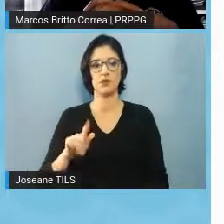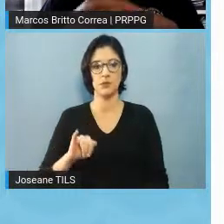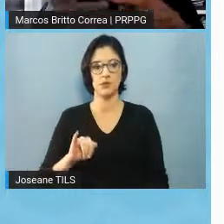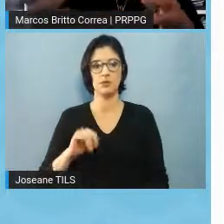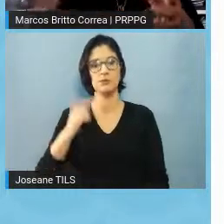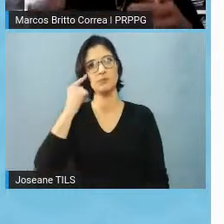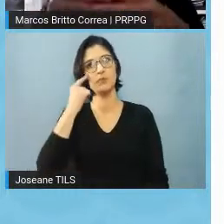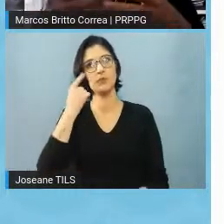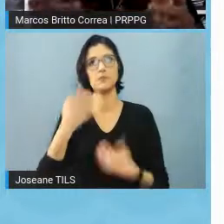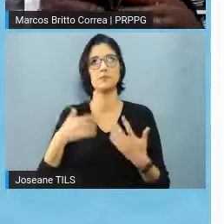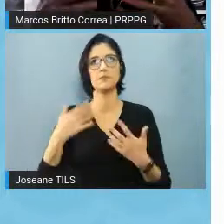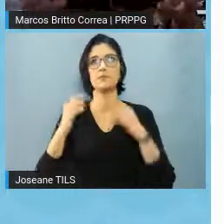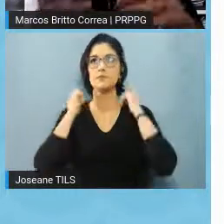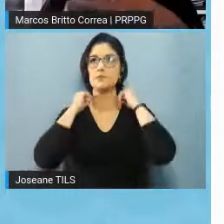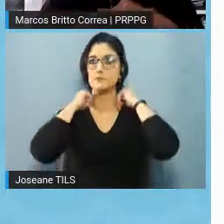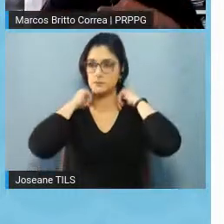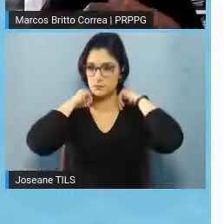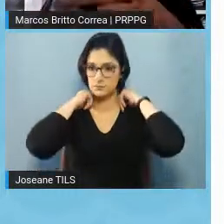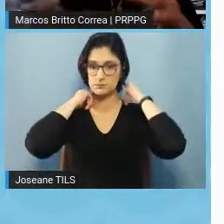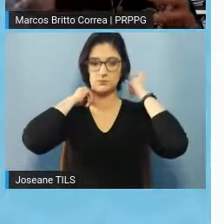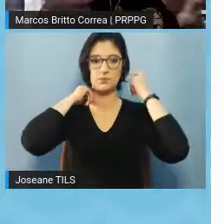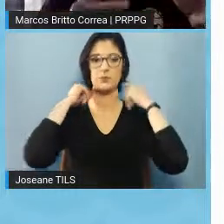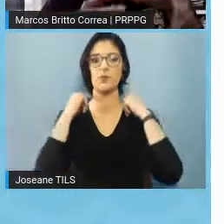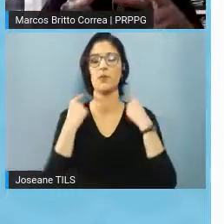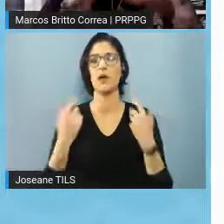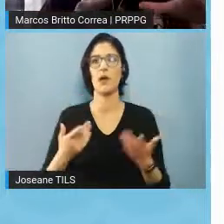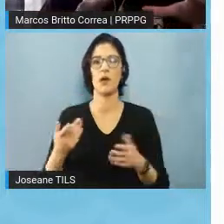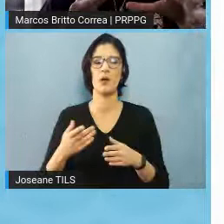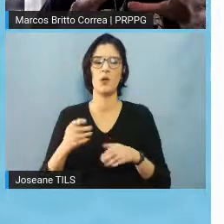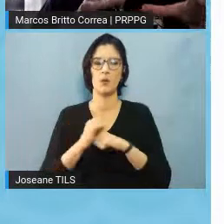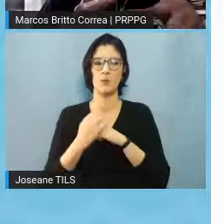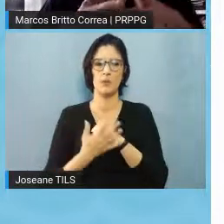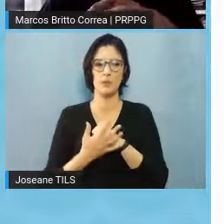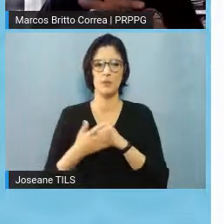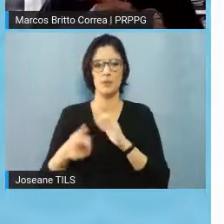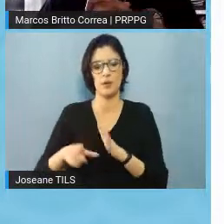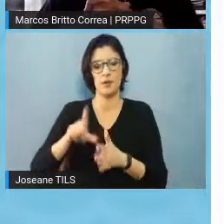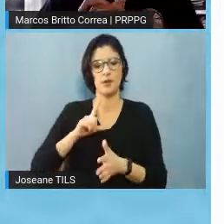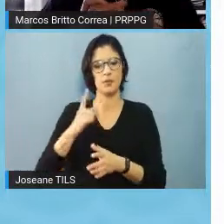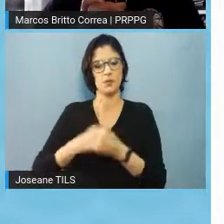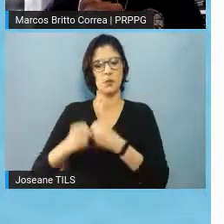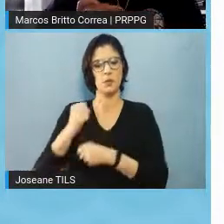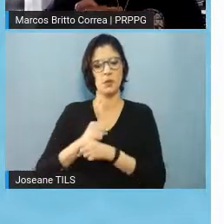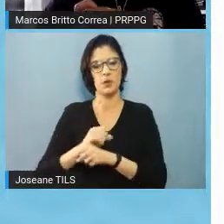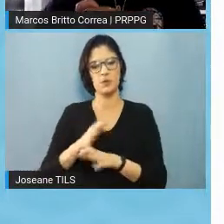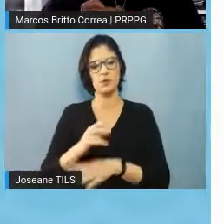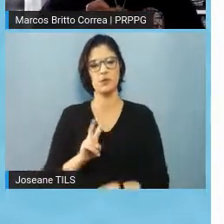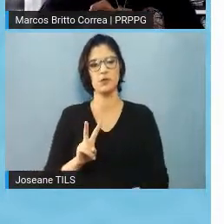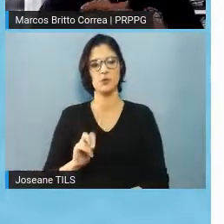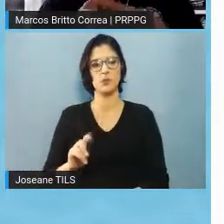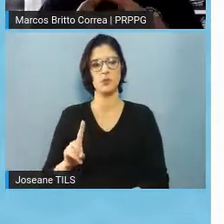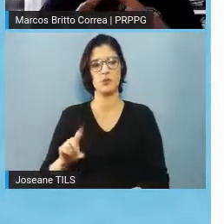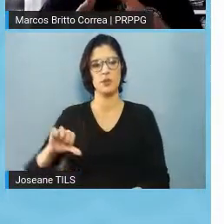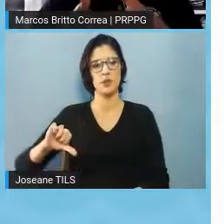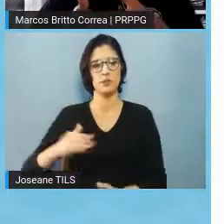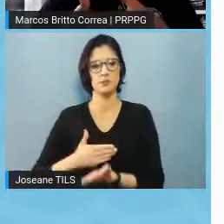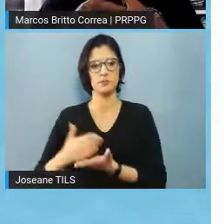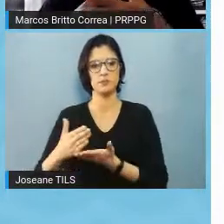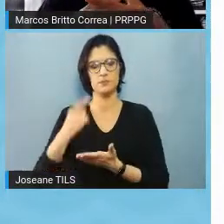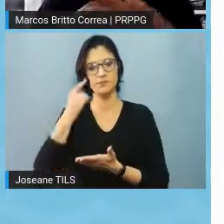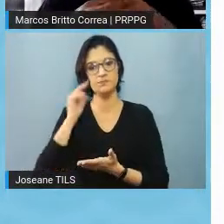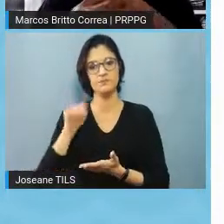agora com a pandemia, diria que desde, um ano antes da pandemia, a gente vinha trabalhando desde 2019, em algumas